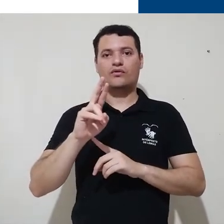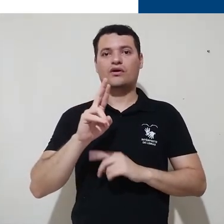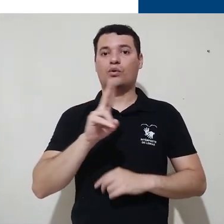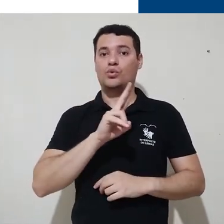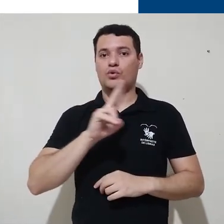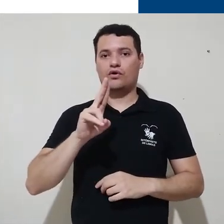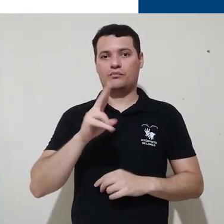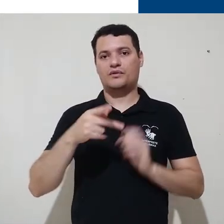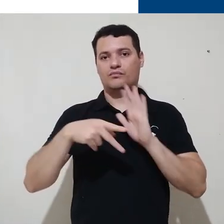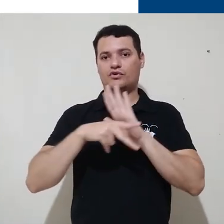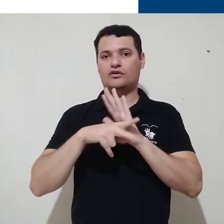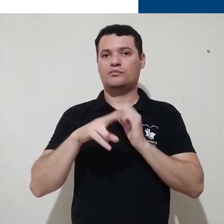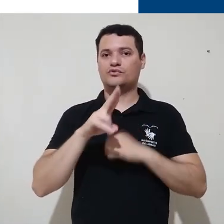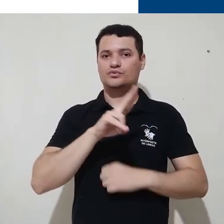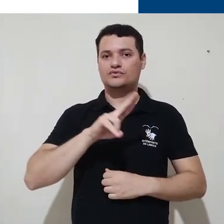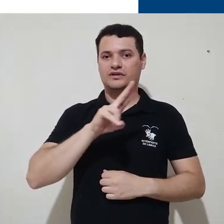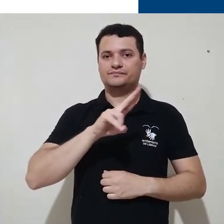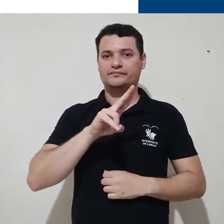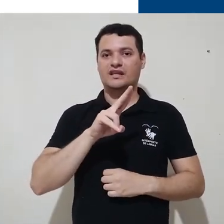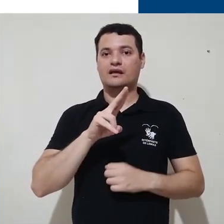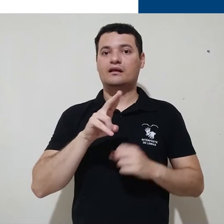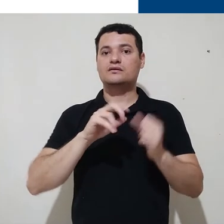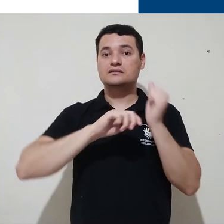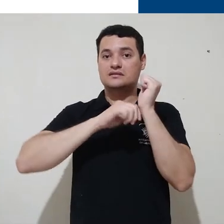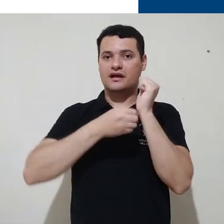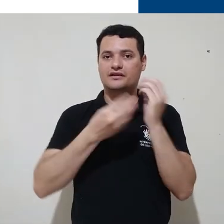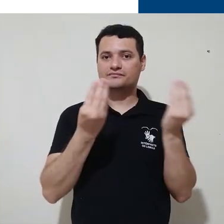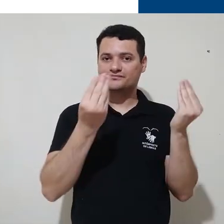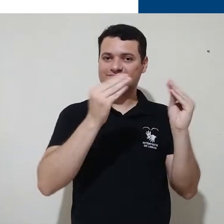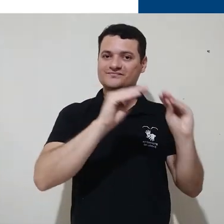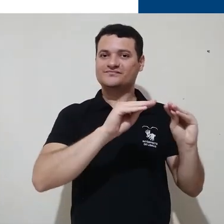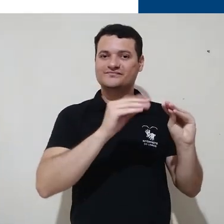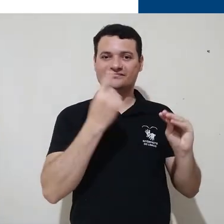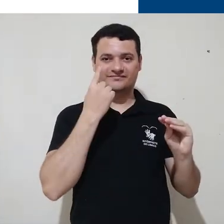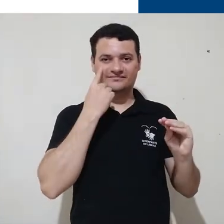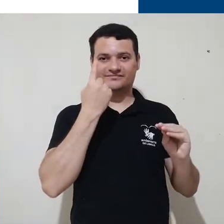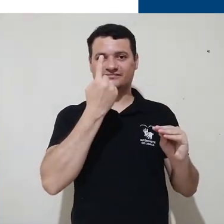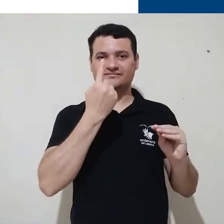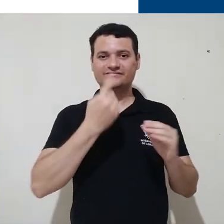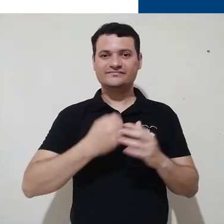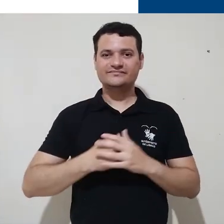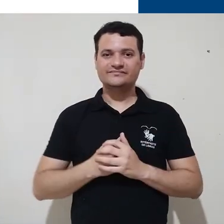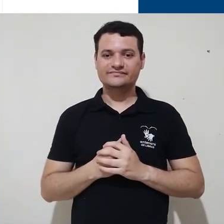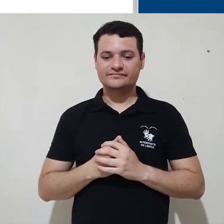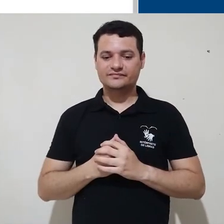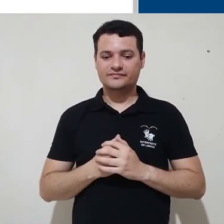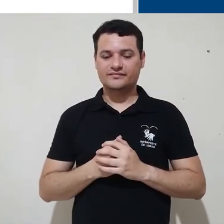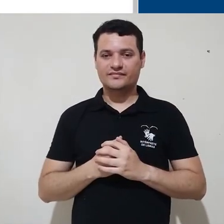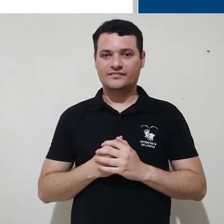Esse é o nome do meu usuário. Vou inserir a minha senha e vou clicar no botão de acesso.